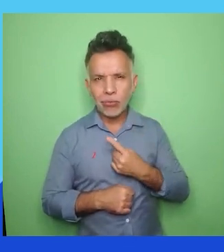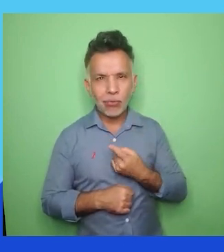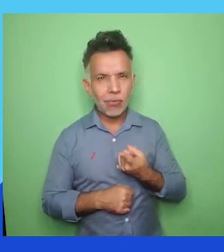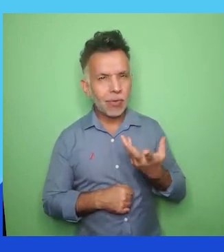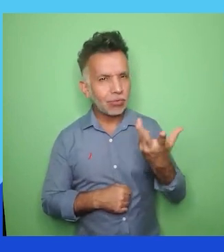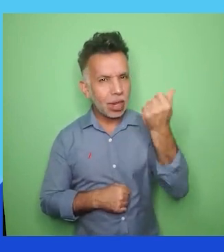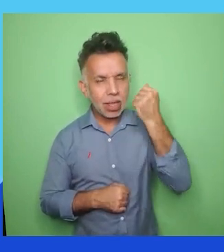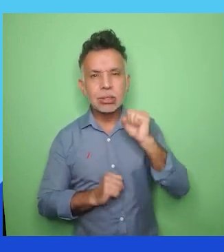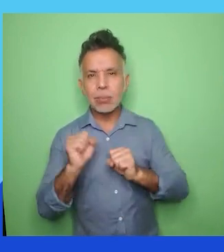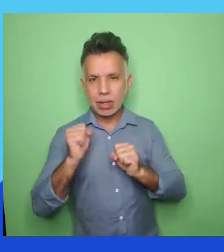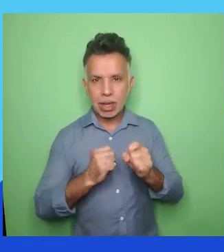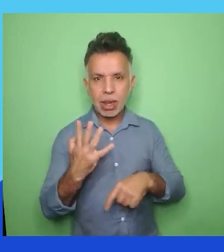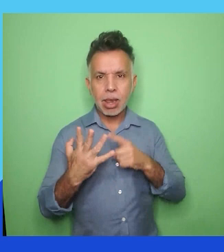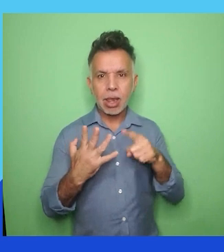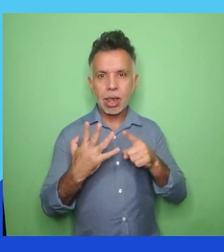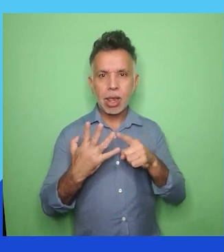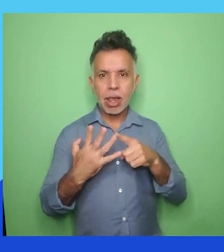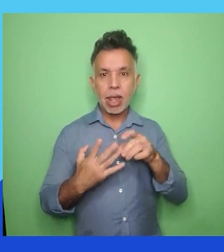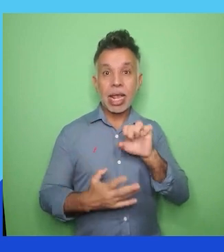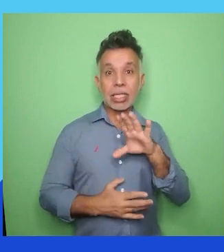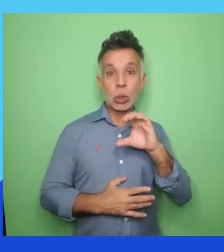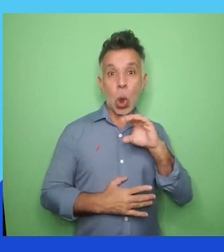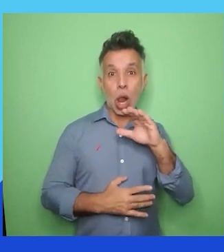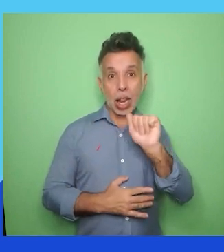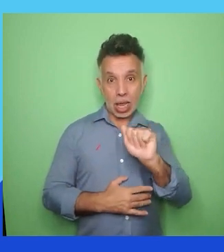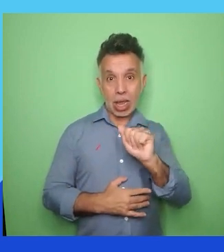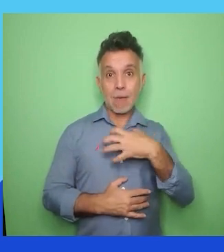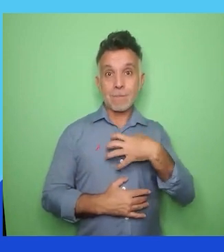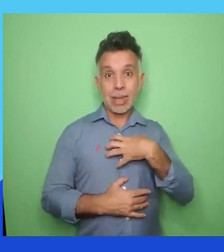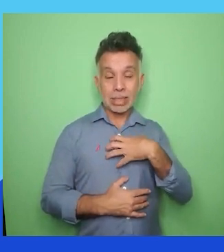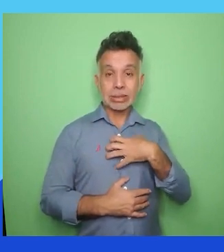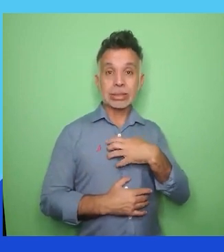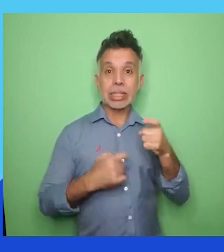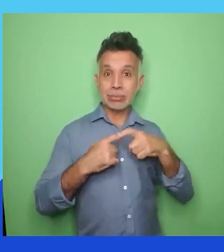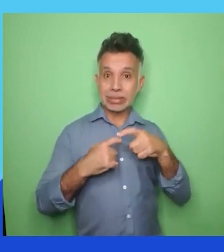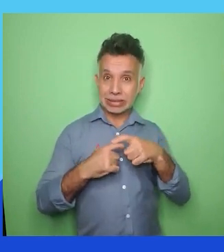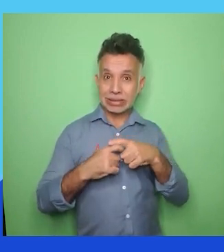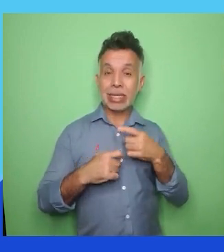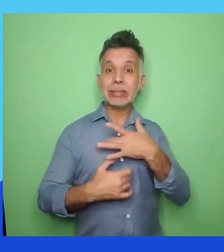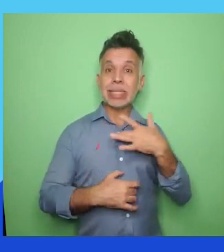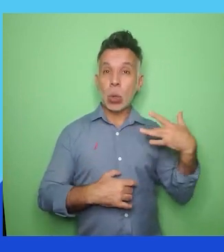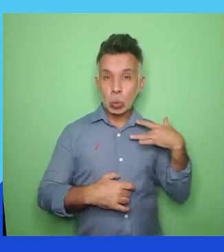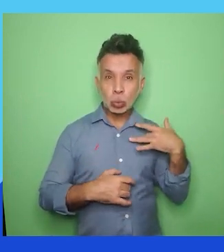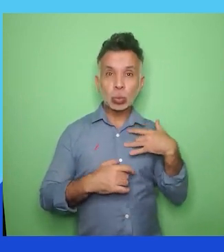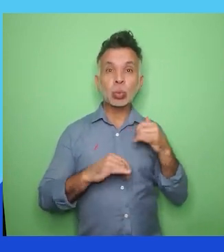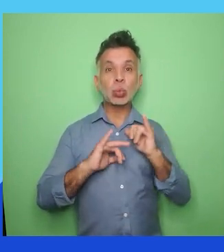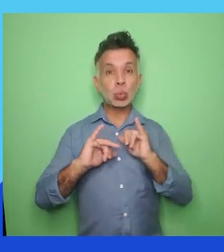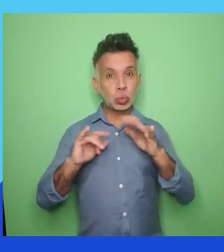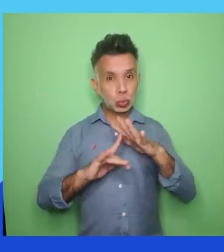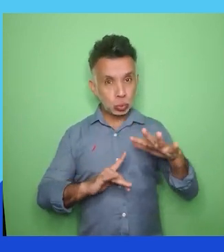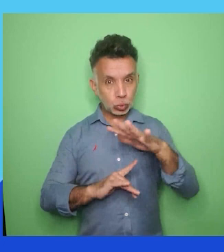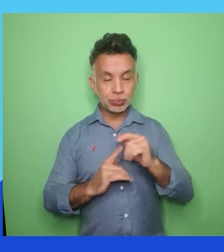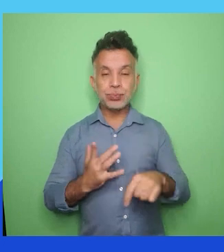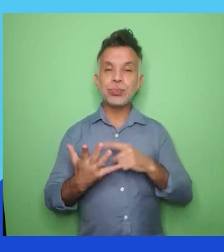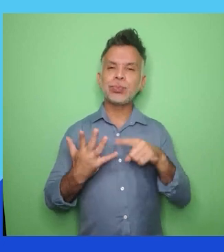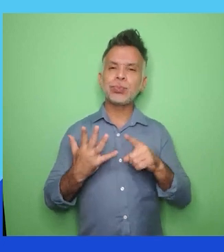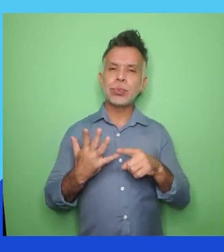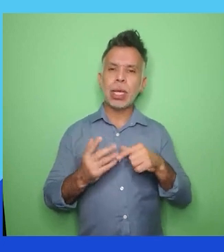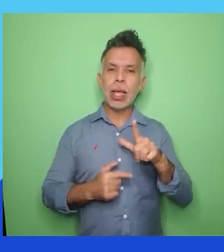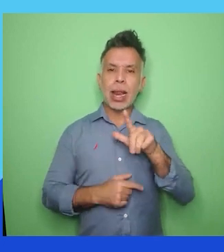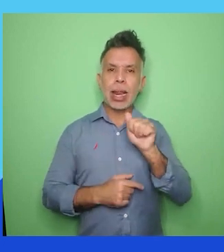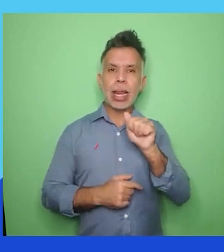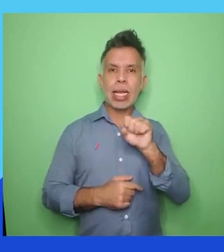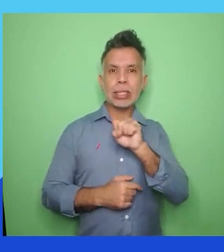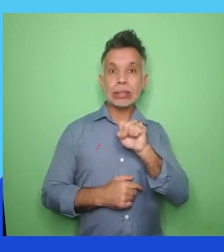Saúde Pública. Continuando com o espaço Laser. Parabéns. E Grupo Epave.